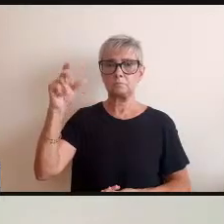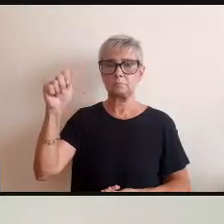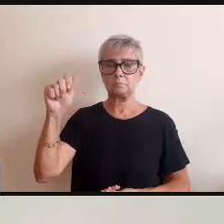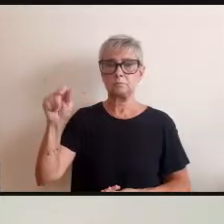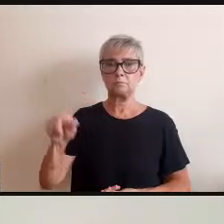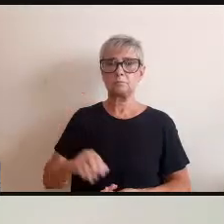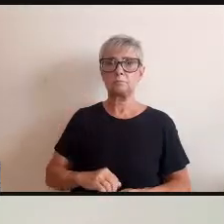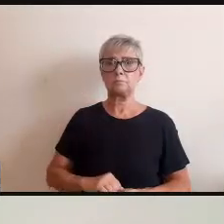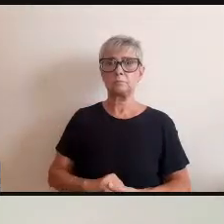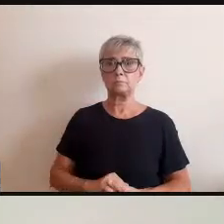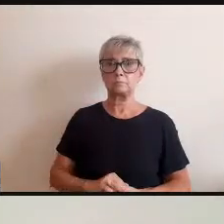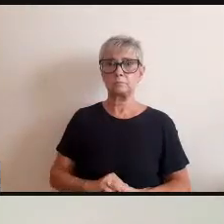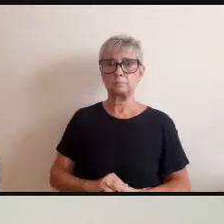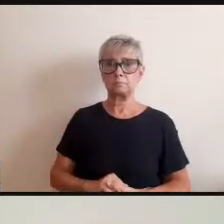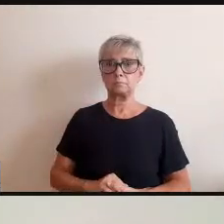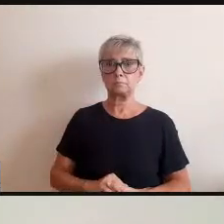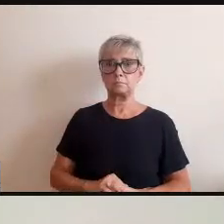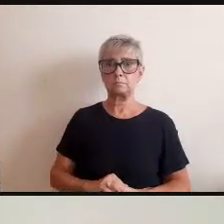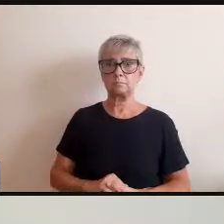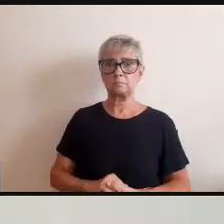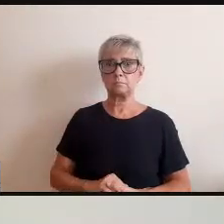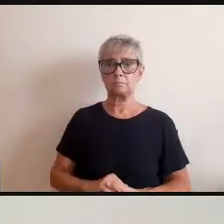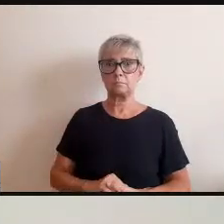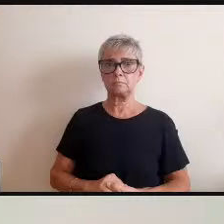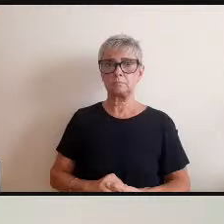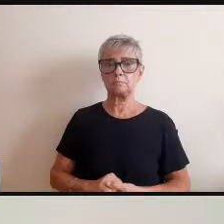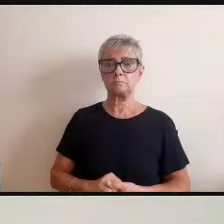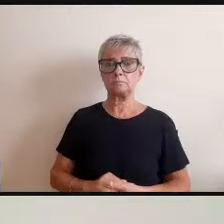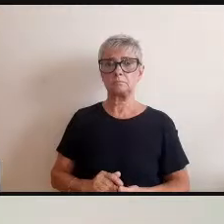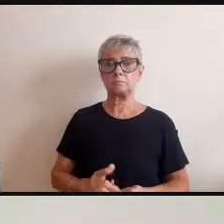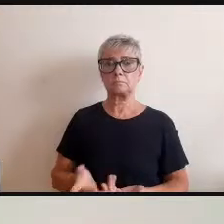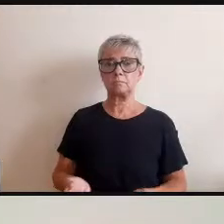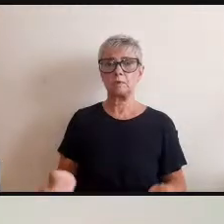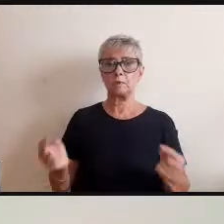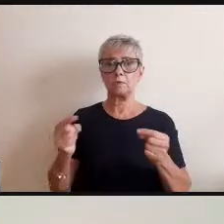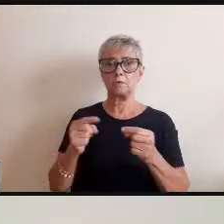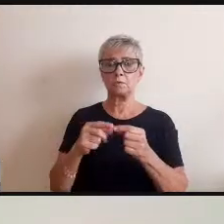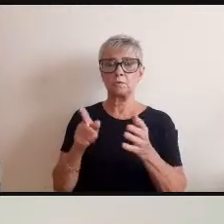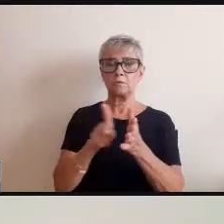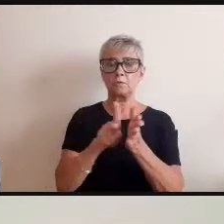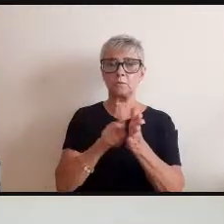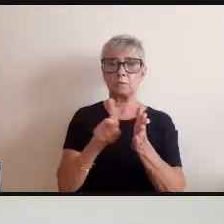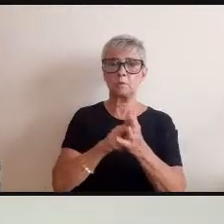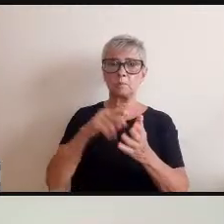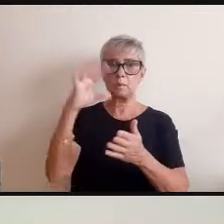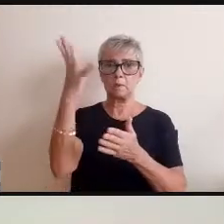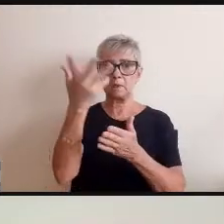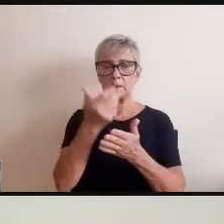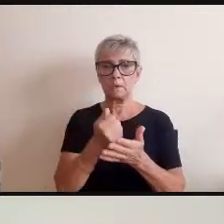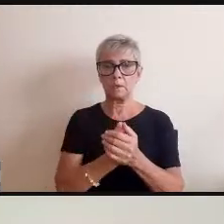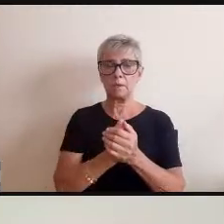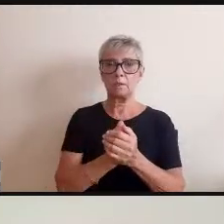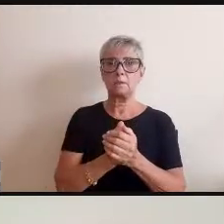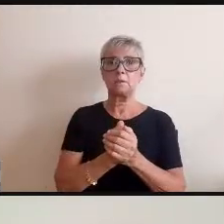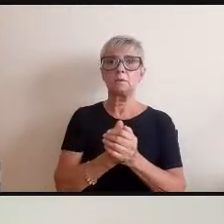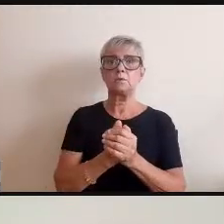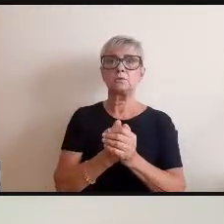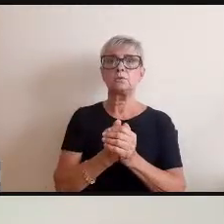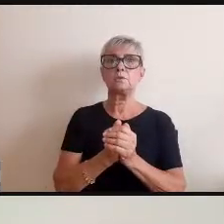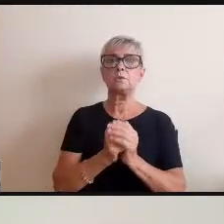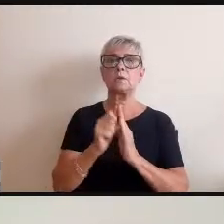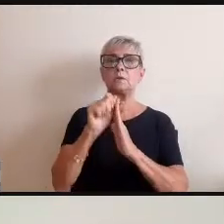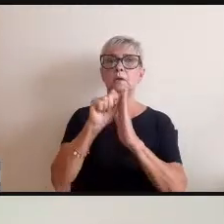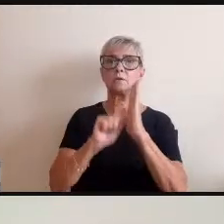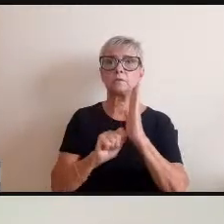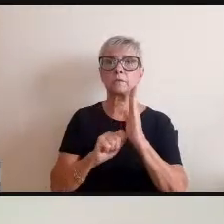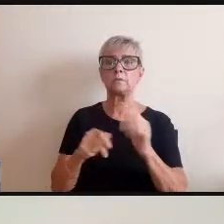tem pensado criticamente a arte dentro do ativismo e seus impactos comunitários e